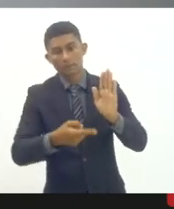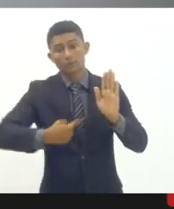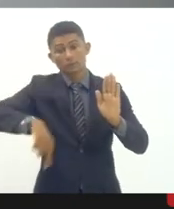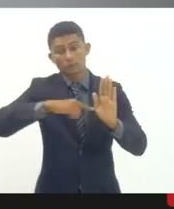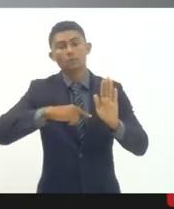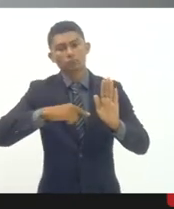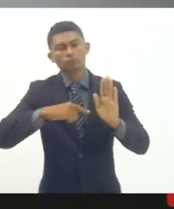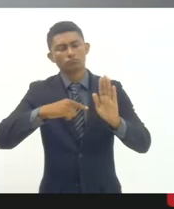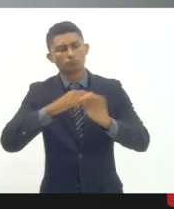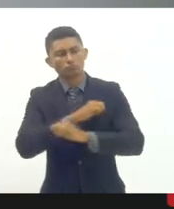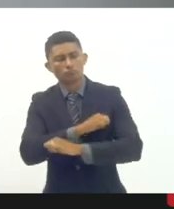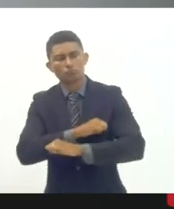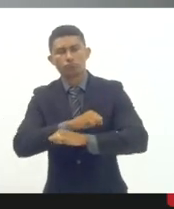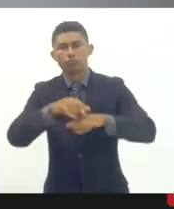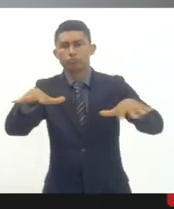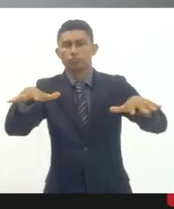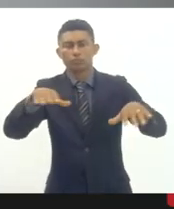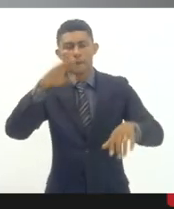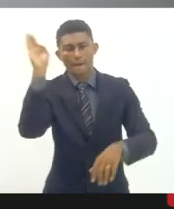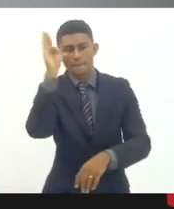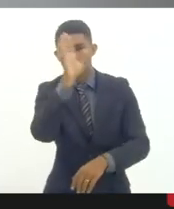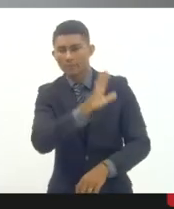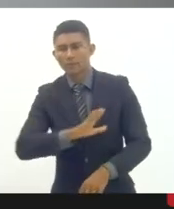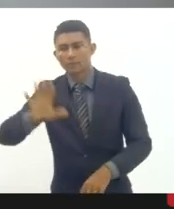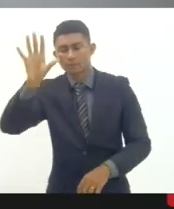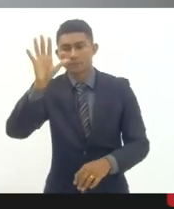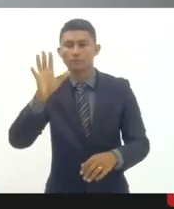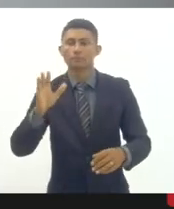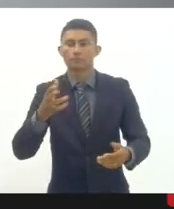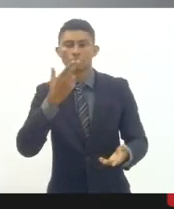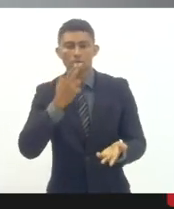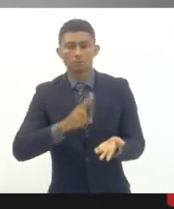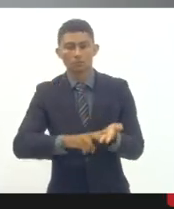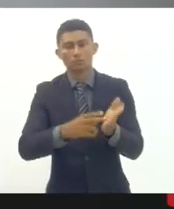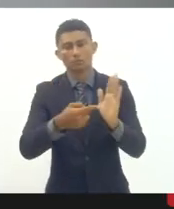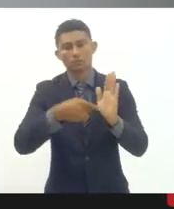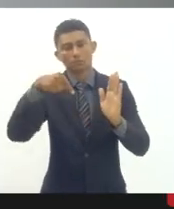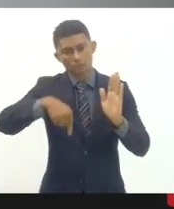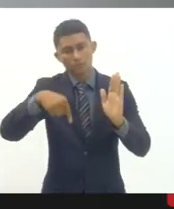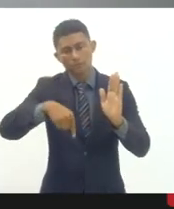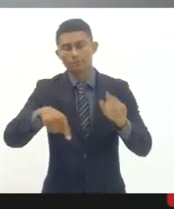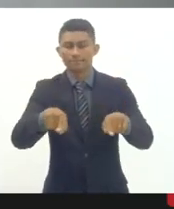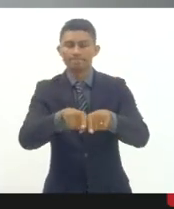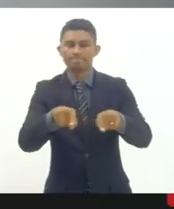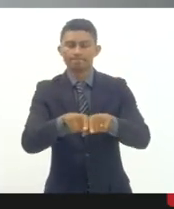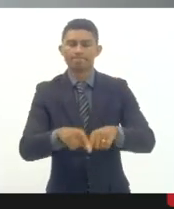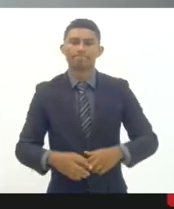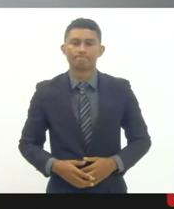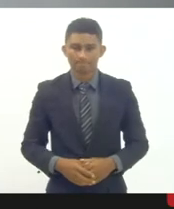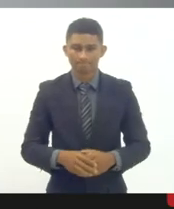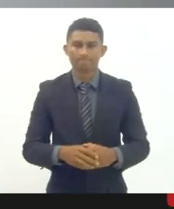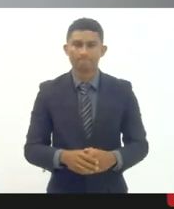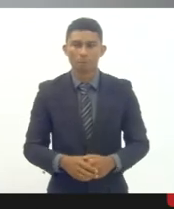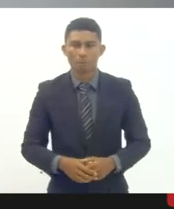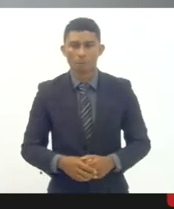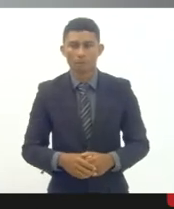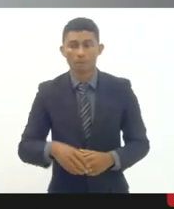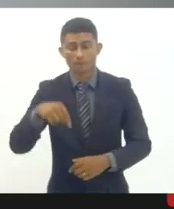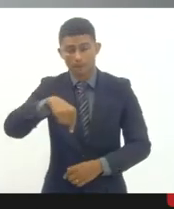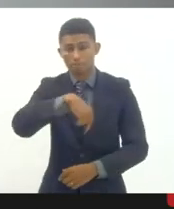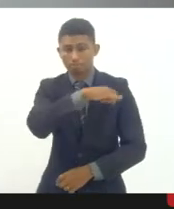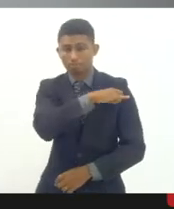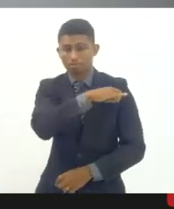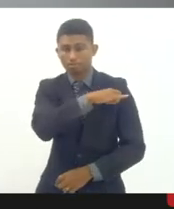e que estamos fazendo o lançamento da carta aqui também nessa adaptação para Rio de Janeiro